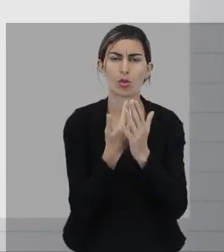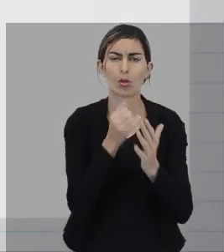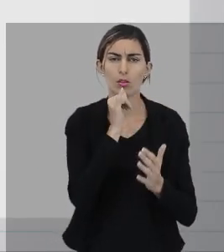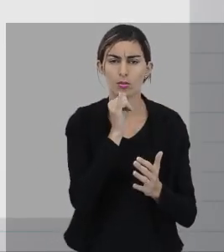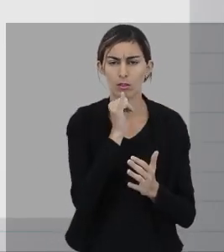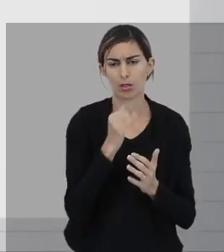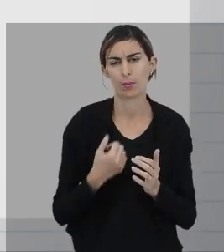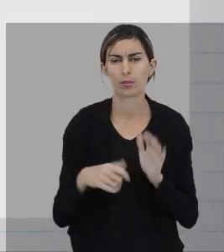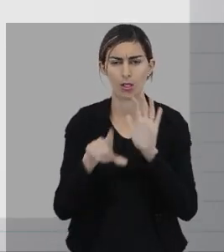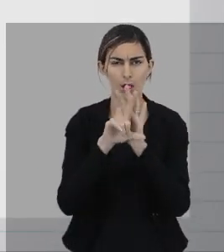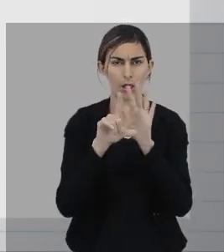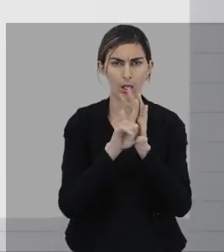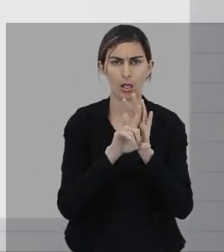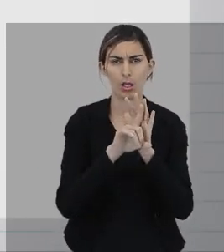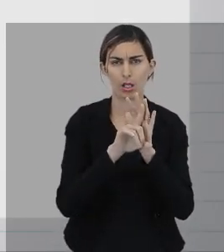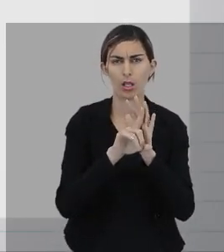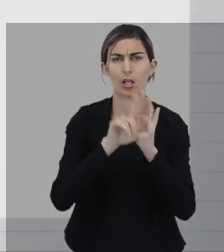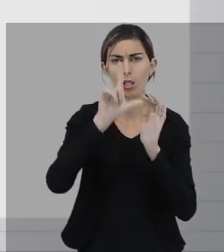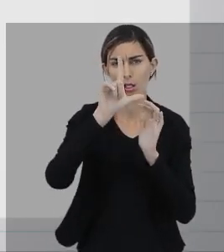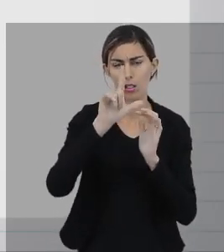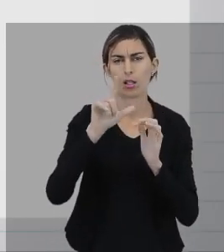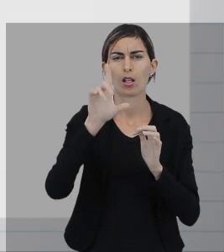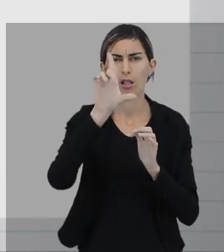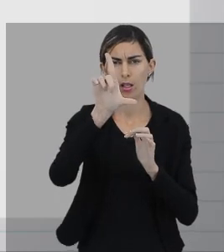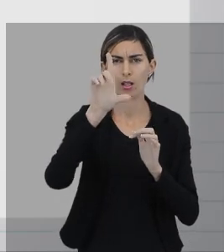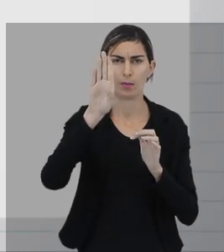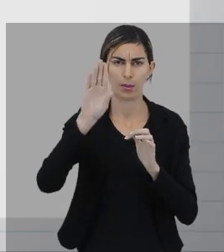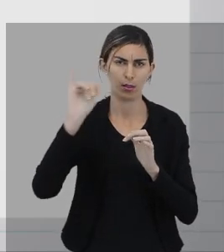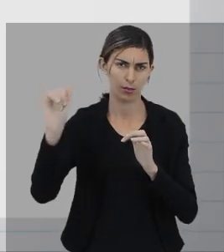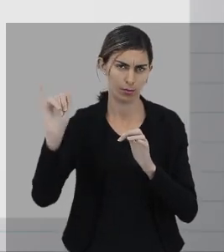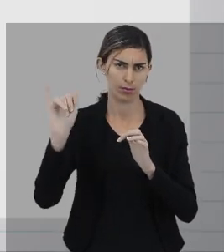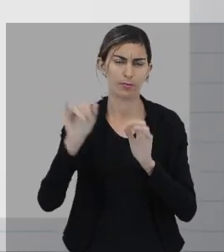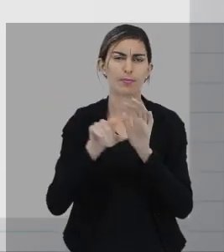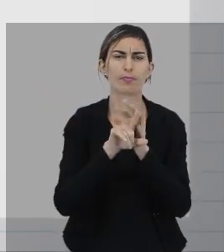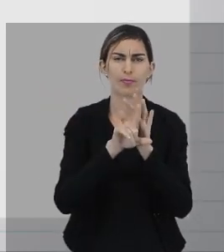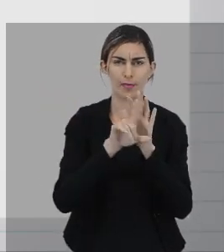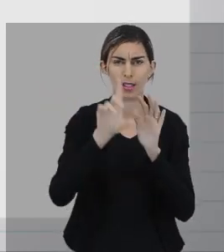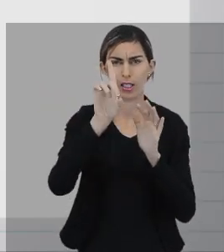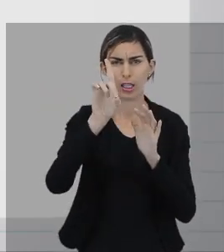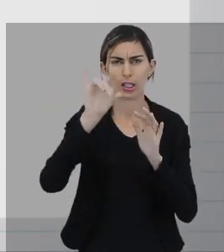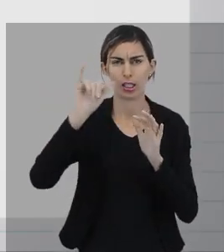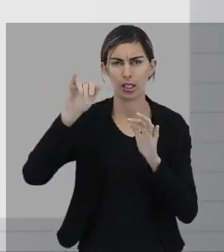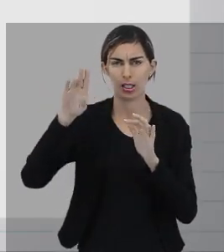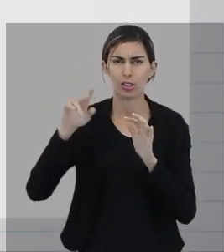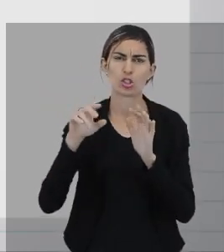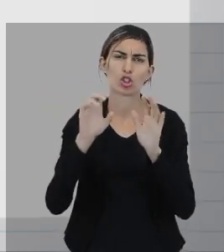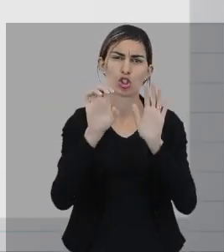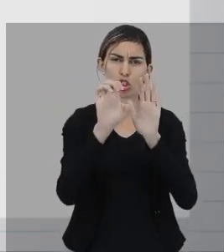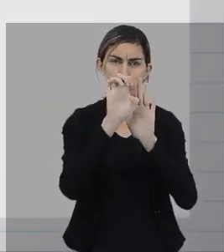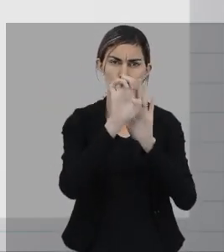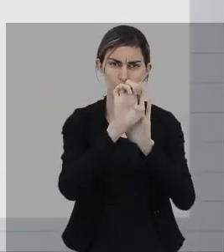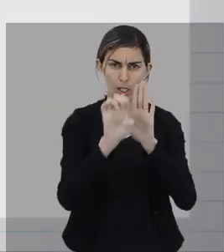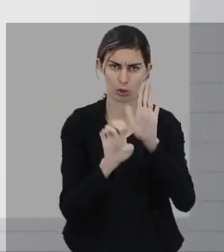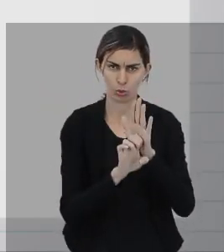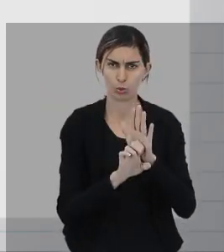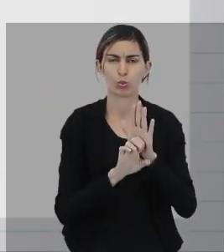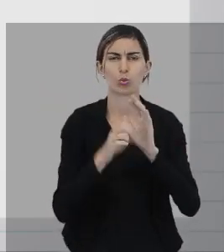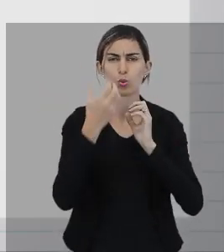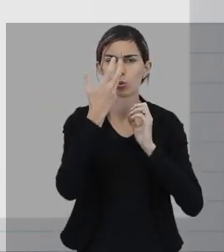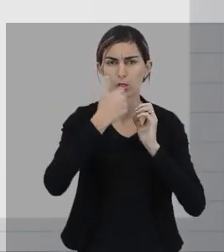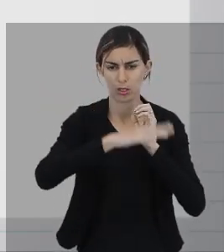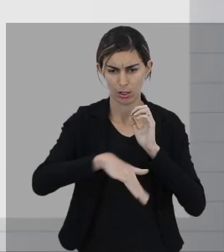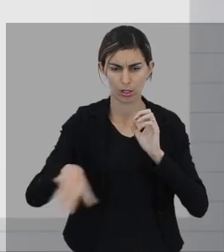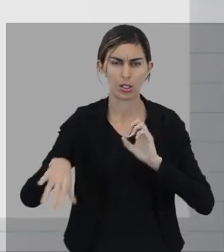Por exemplo, a Lei de Diretrizes e Bases da Educação Nacional, o Estatuto da Criança e do Adolescente,